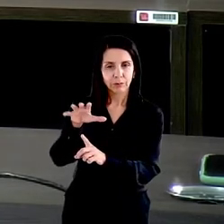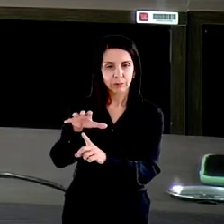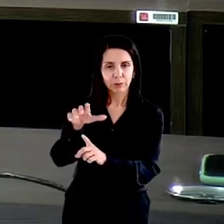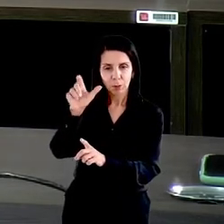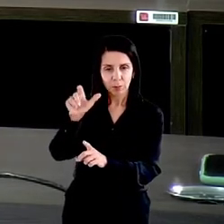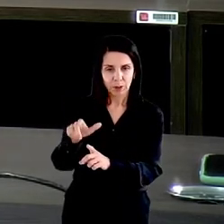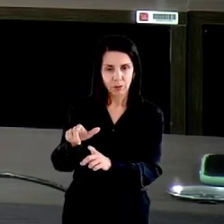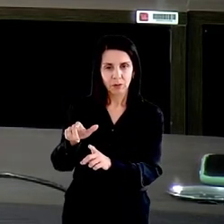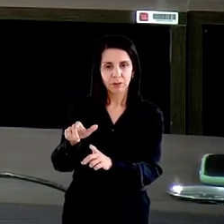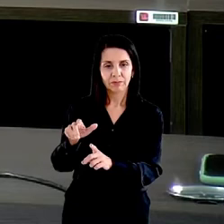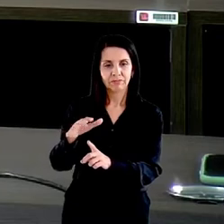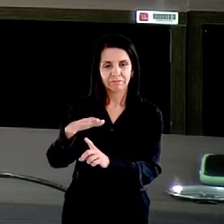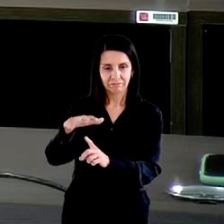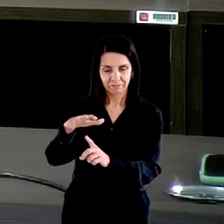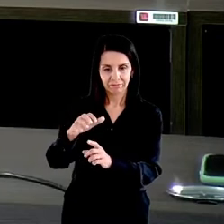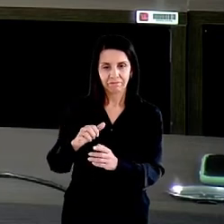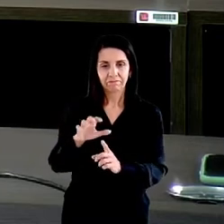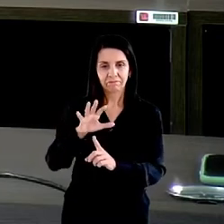We Are The World,